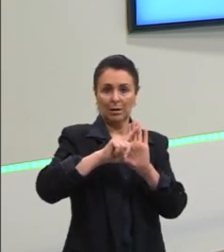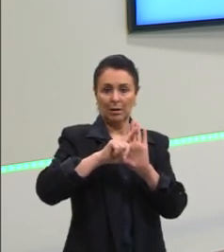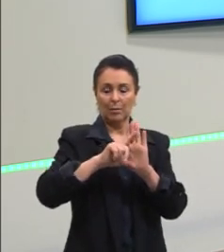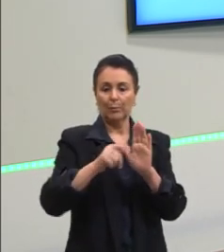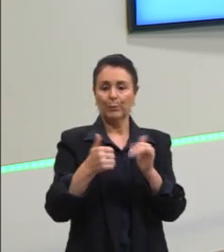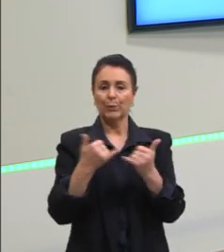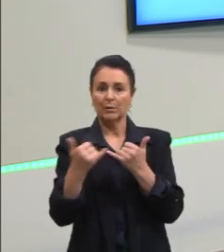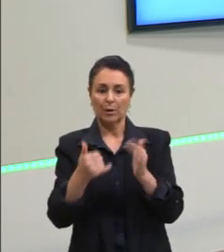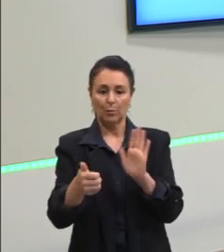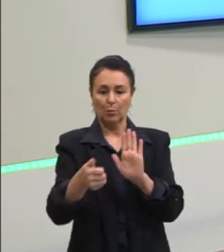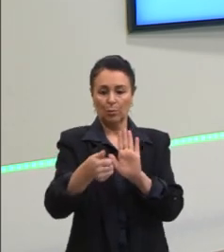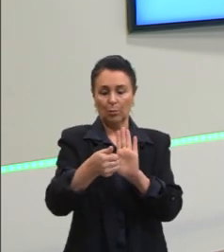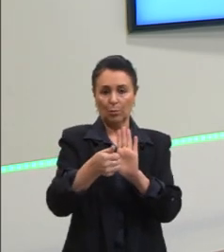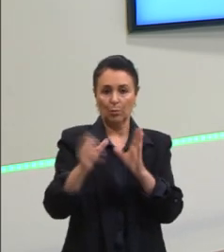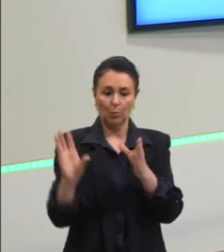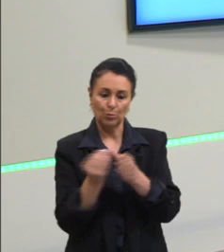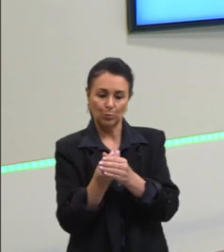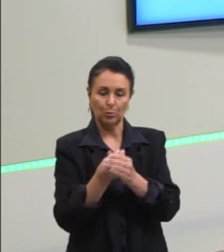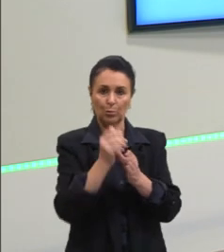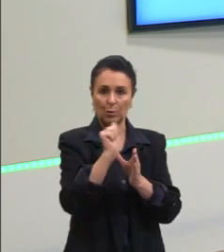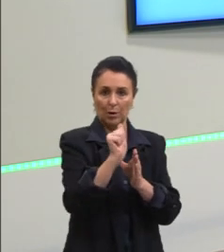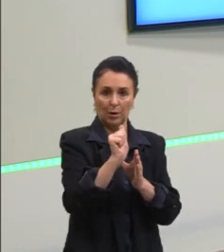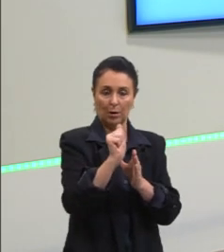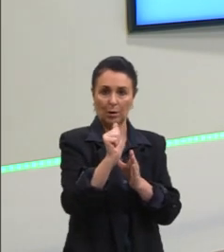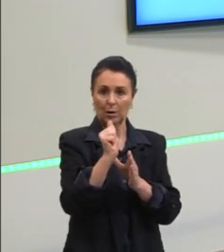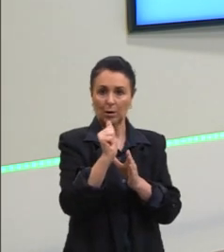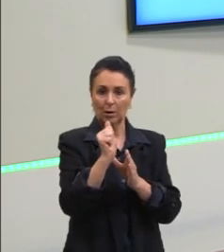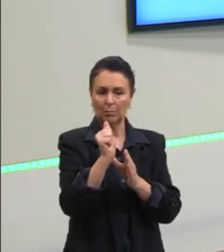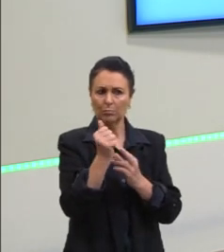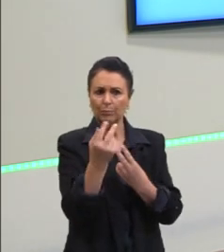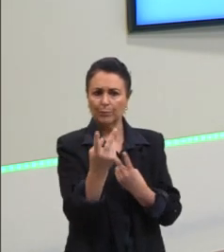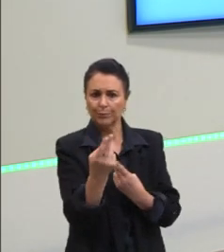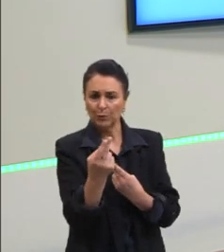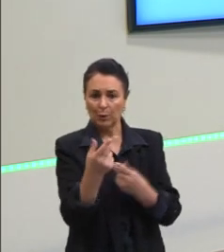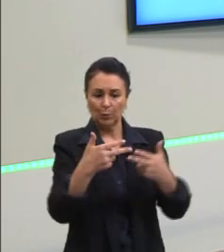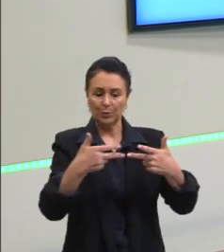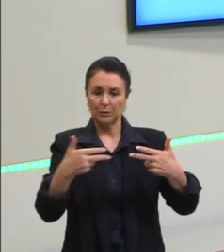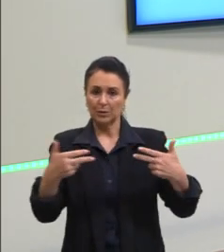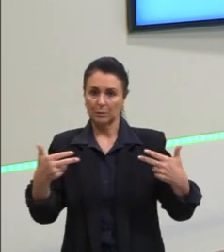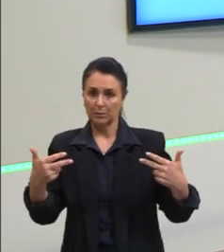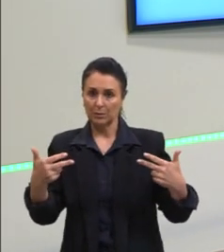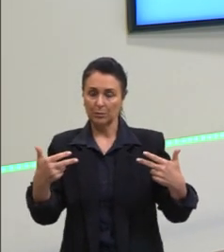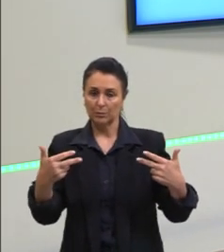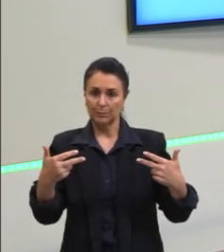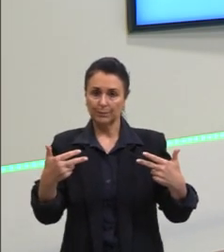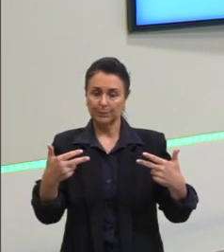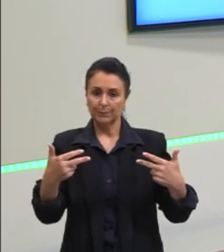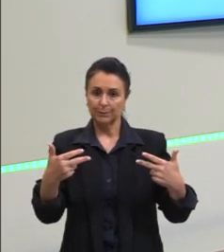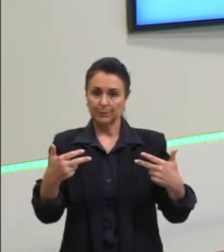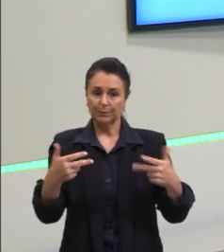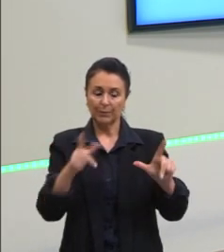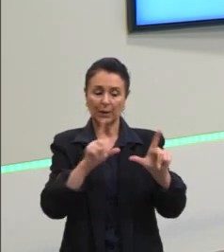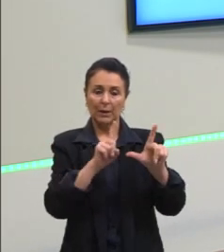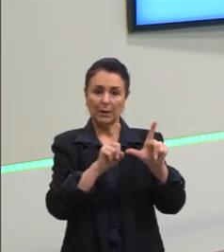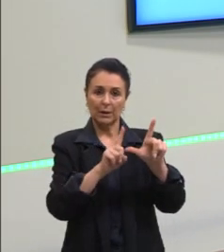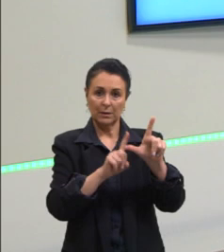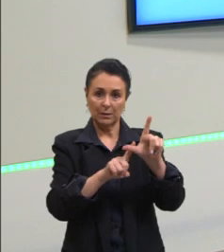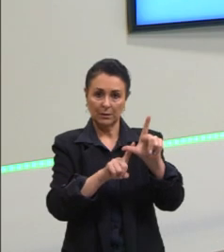letra A. Conjunto A, igual, como são os elementos, então, são as letras,